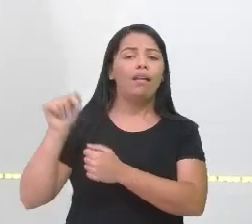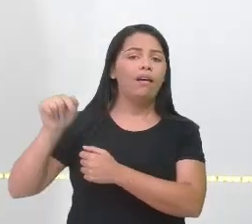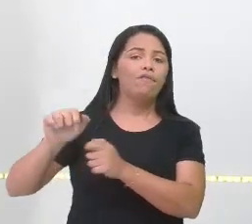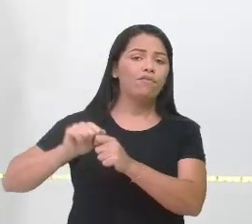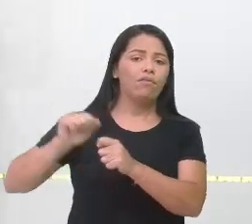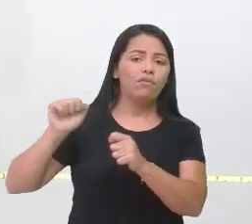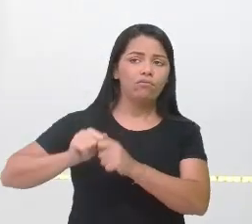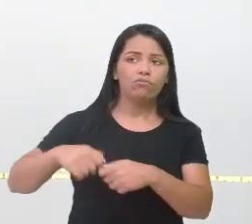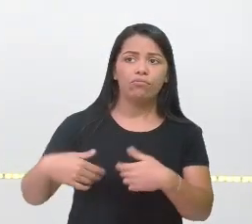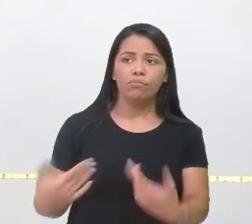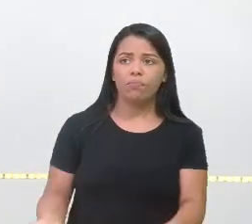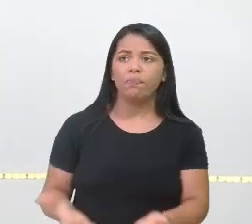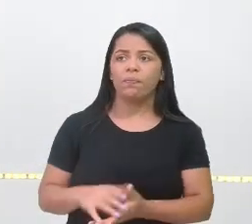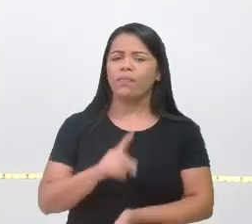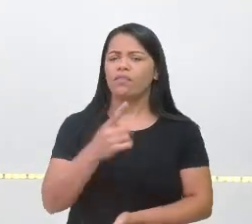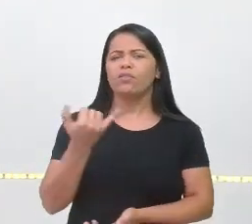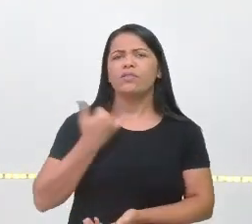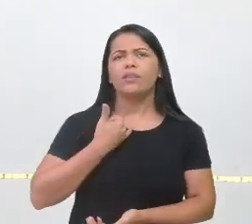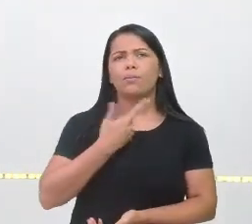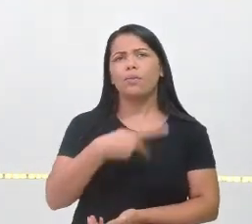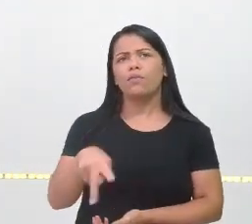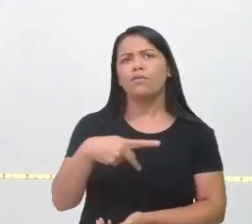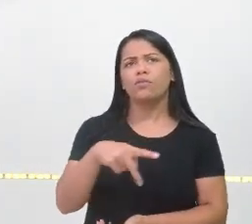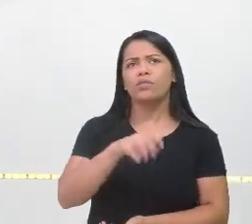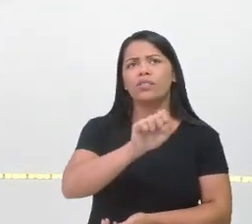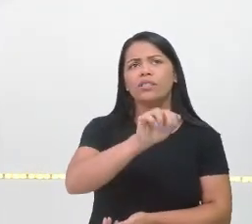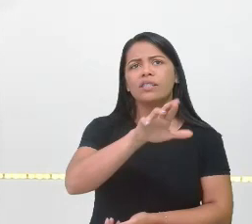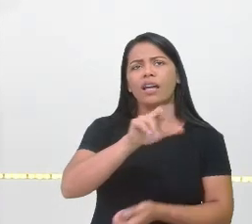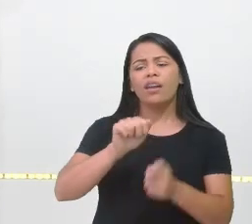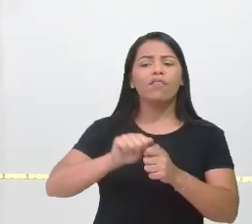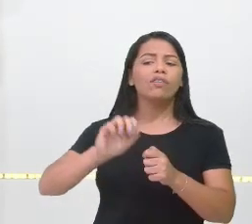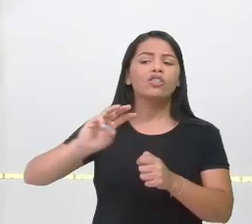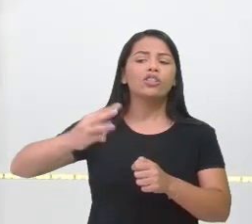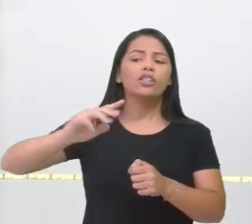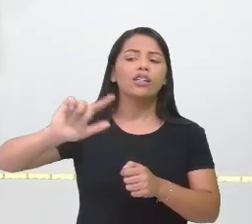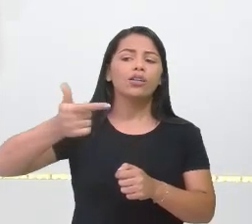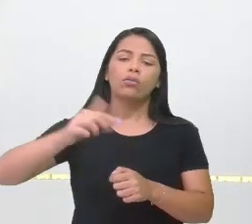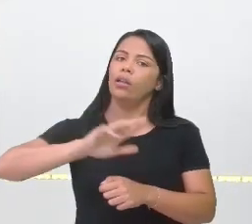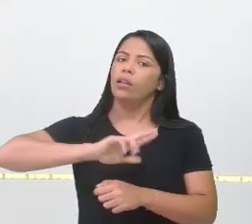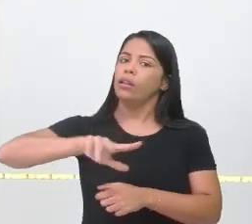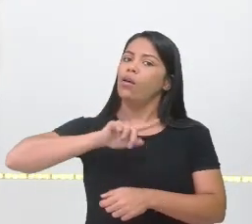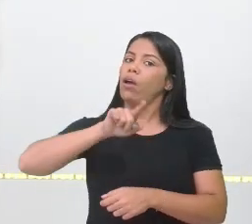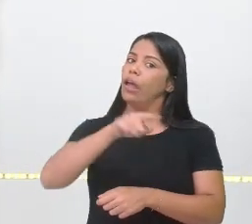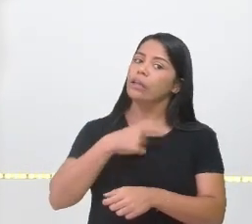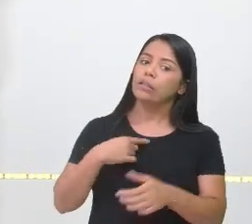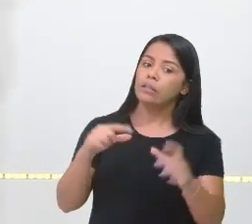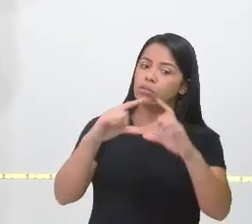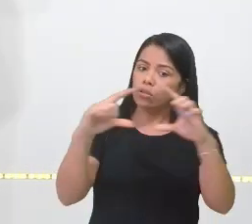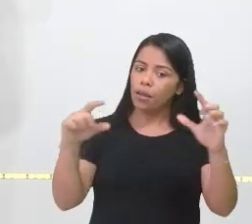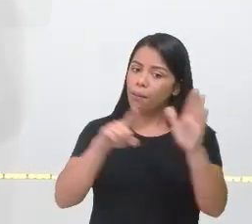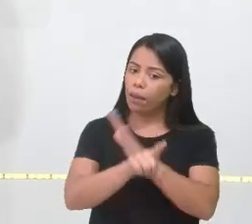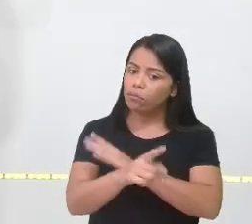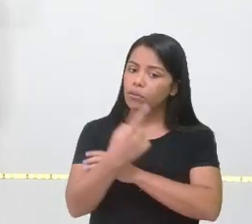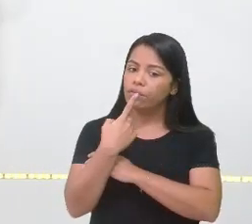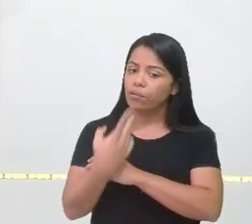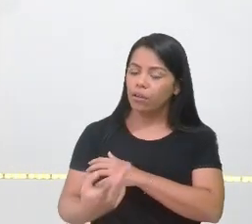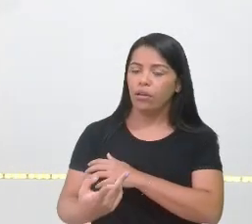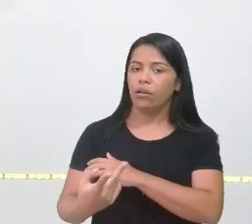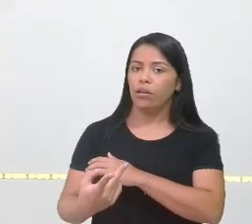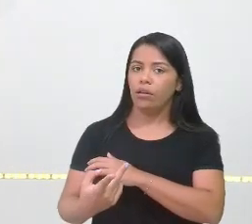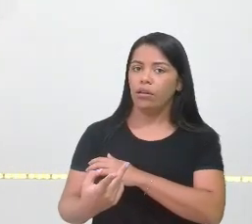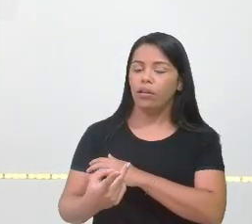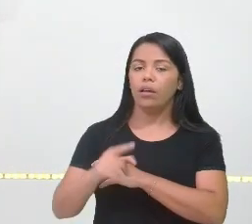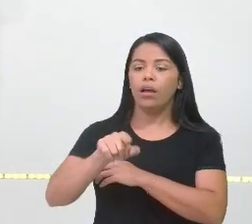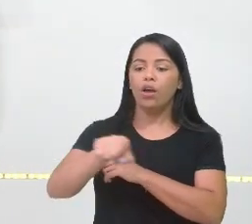ah professora. Sara fez 32 pulseiras. Mas não é isso que o problema tá dizendo. O problema diz que